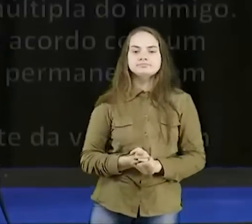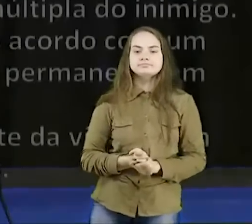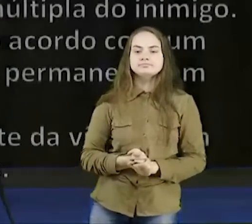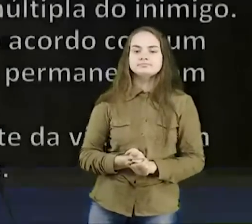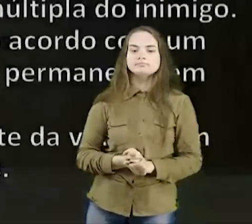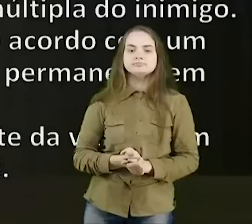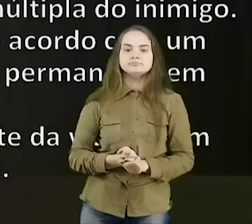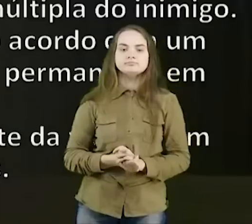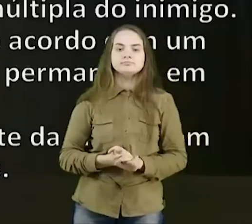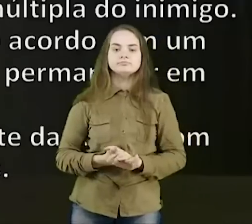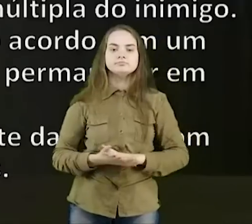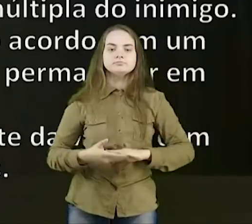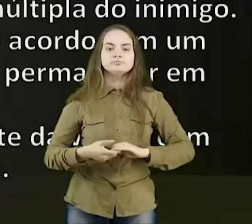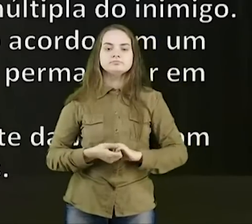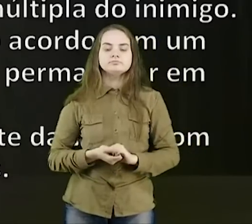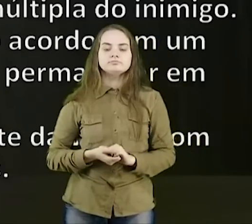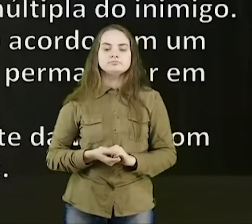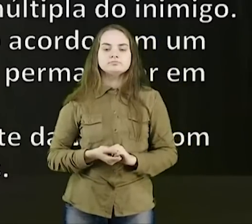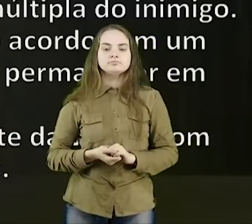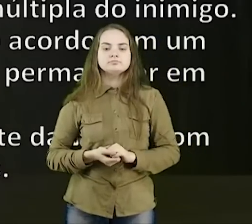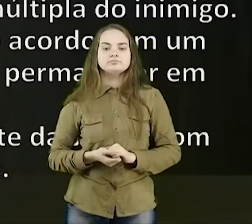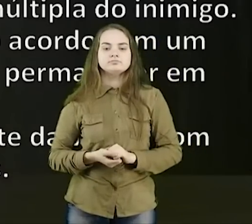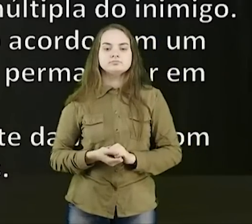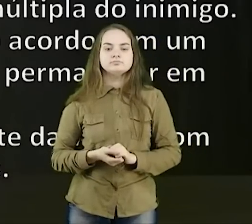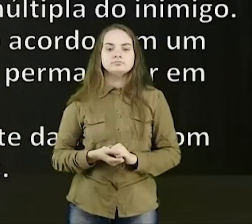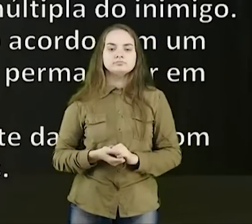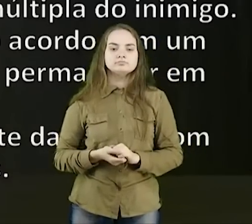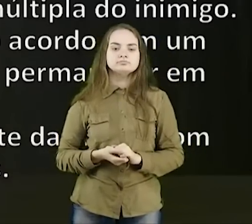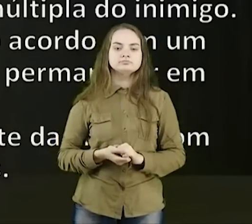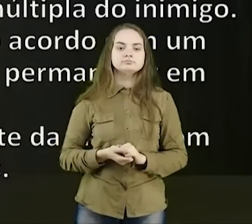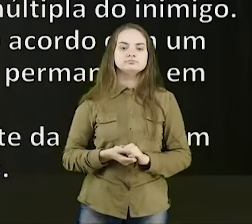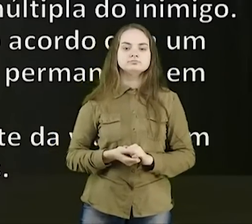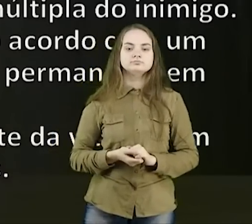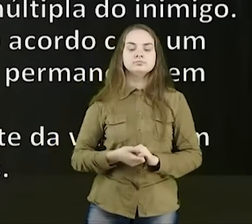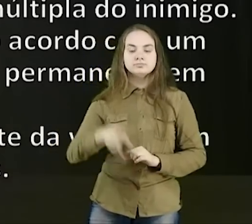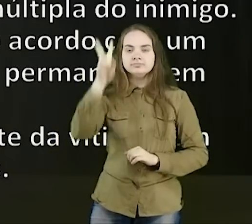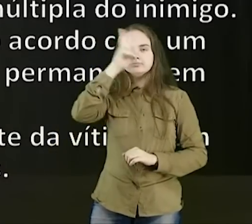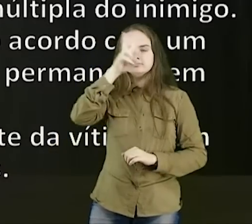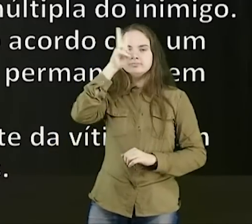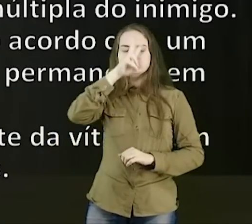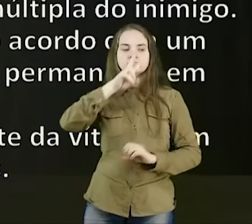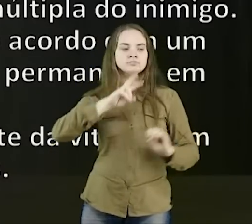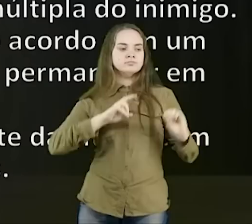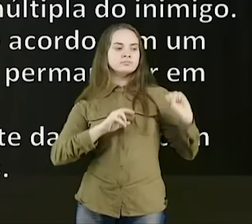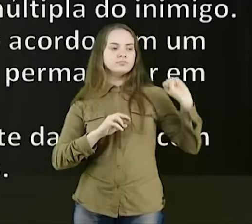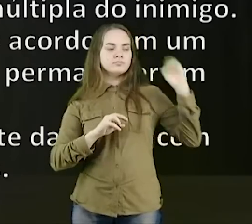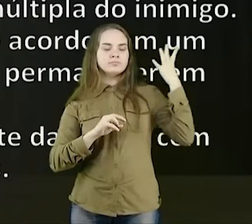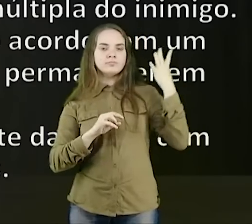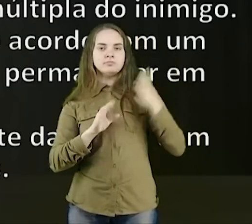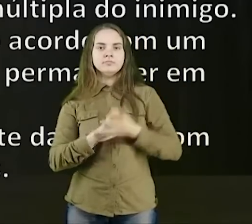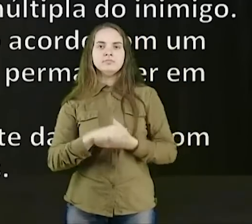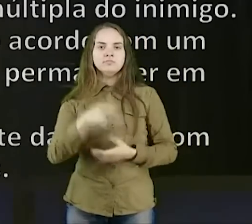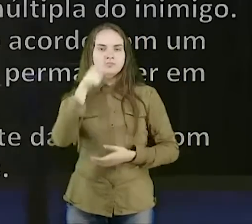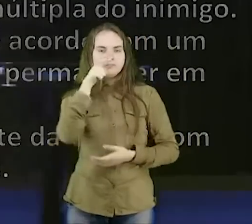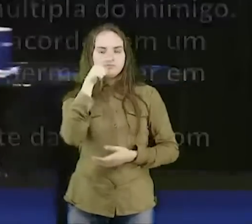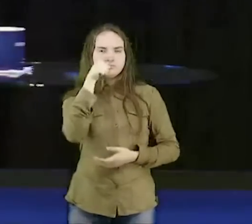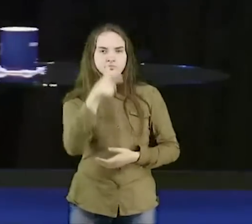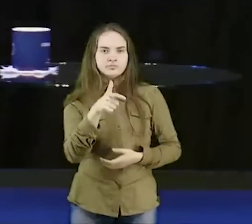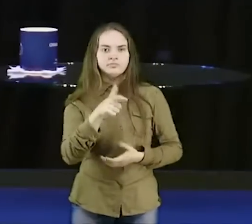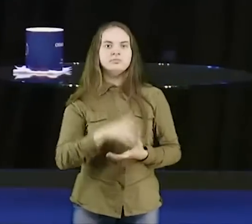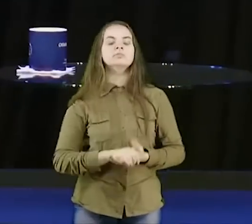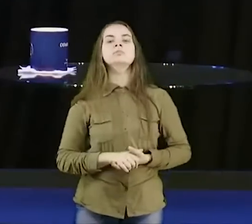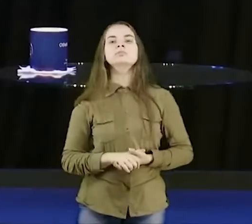acordo, com o inimigo, que luta, para permanecer, em casa, lembro de um caso, foi bem interessante, porque,